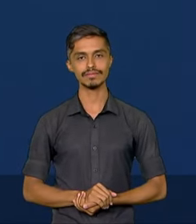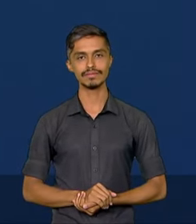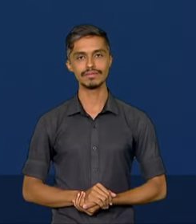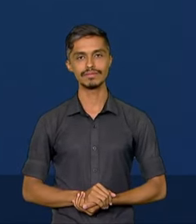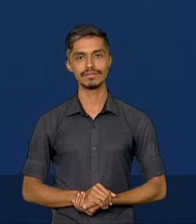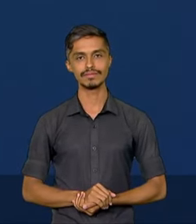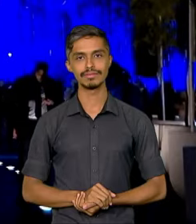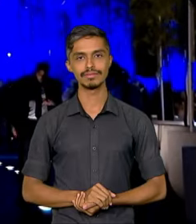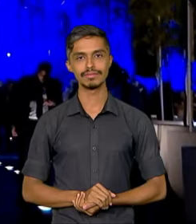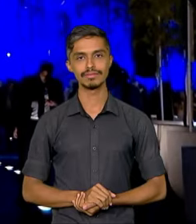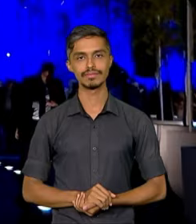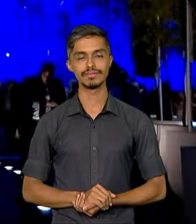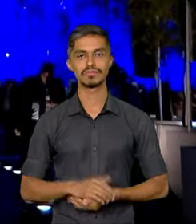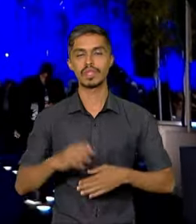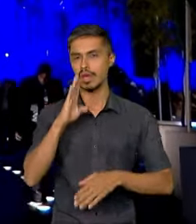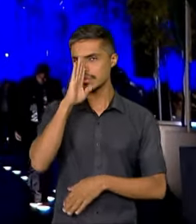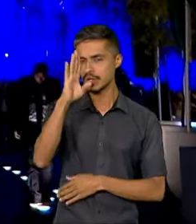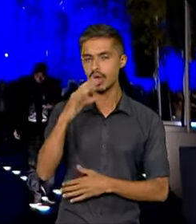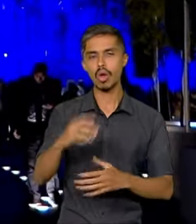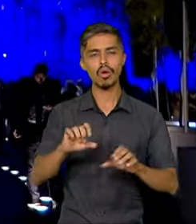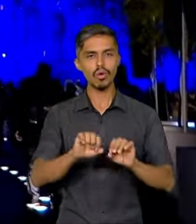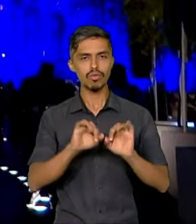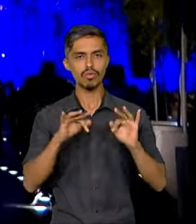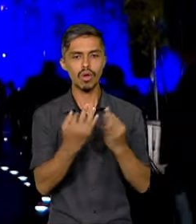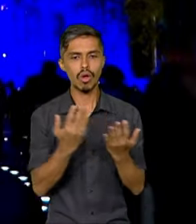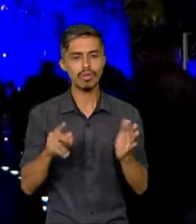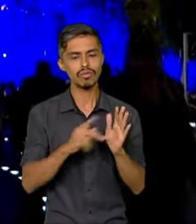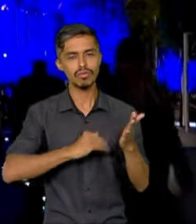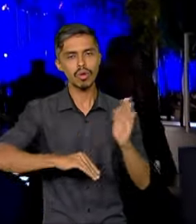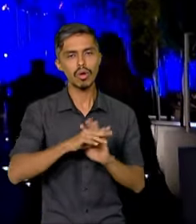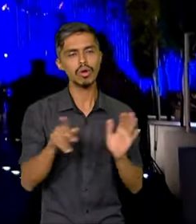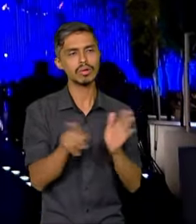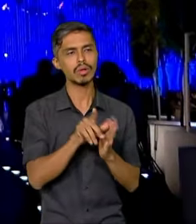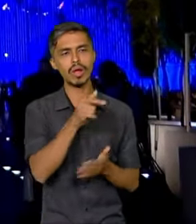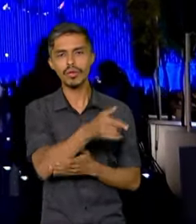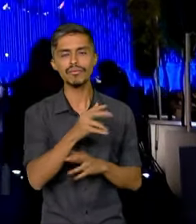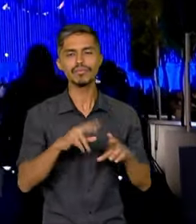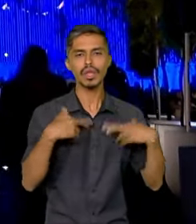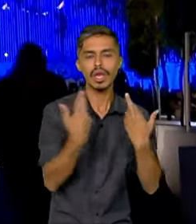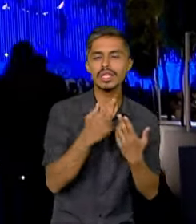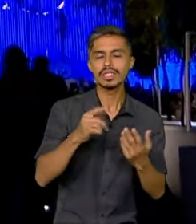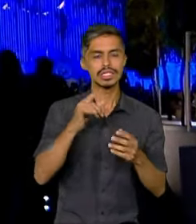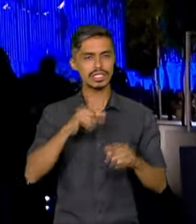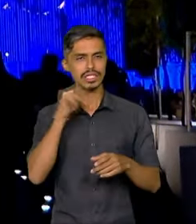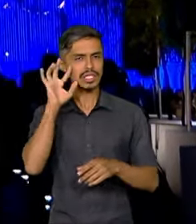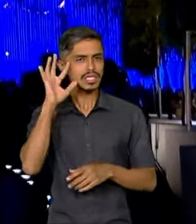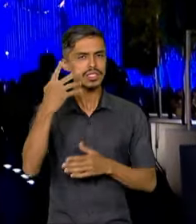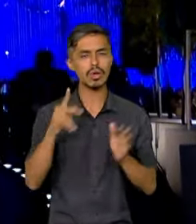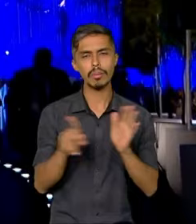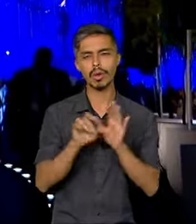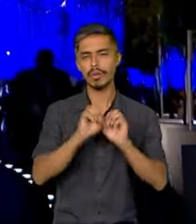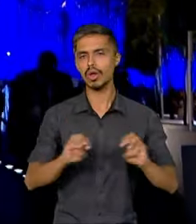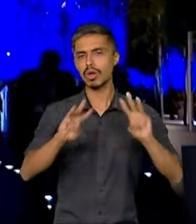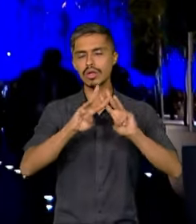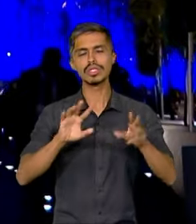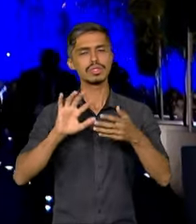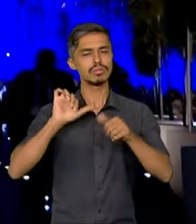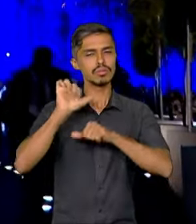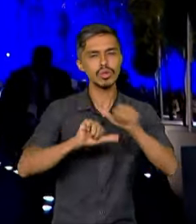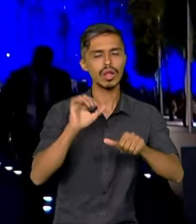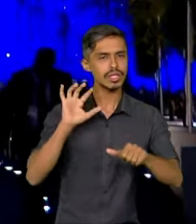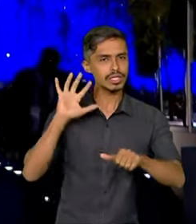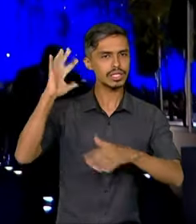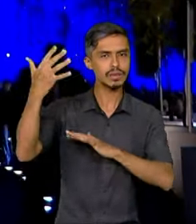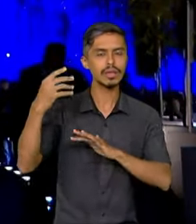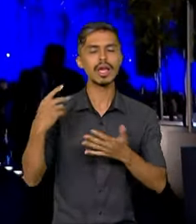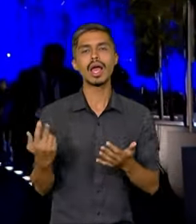future of humankind. Principal fórum sobre políticas do clima, a Conferência das Nações Unidas sobre Mudanças Climáticas, acontece todos os